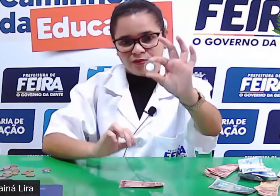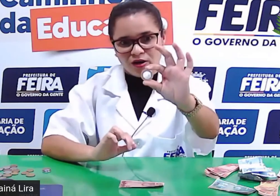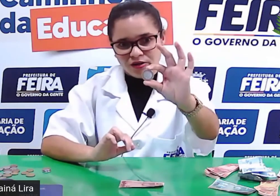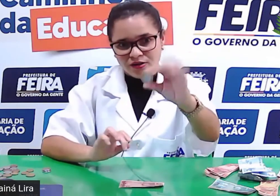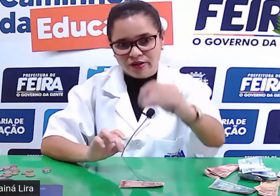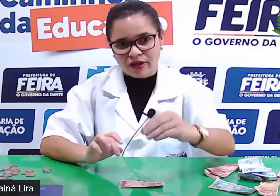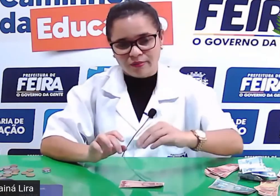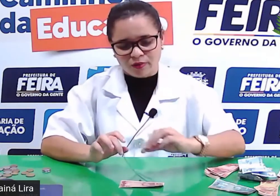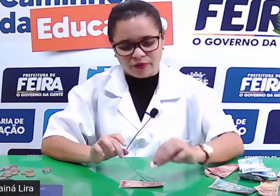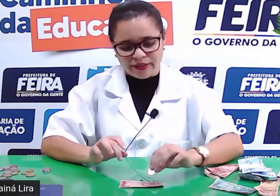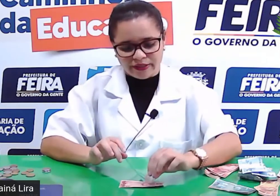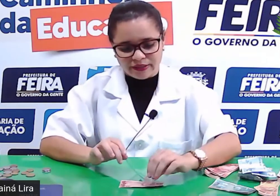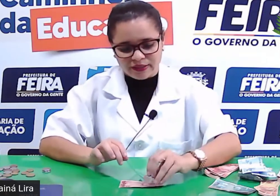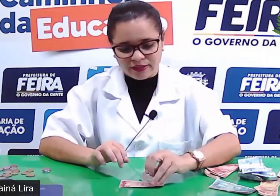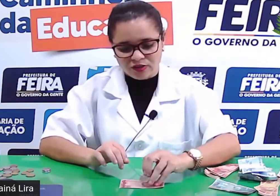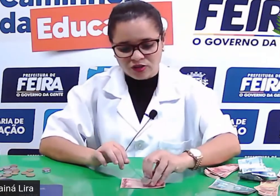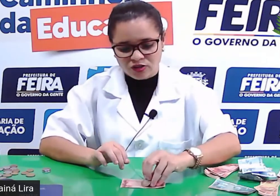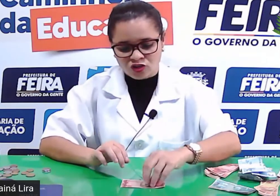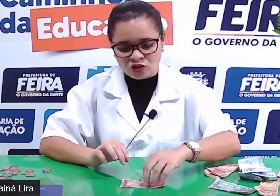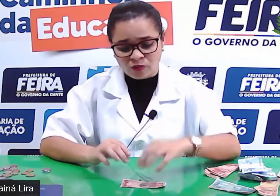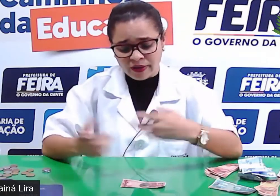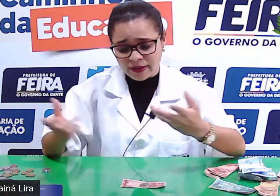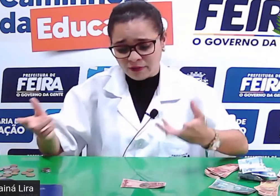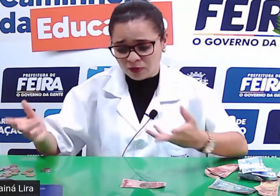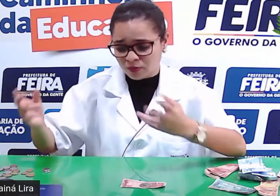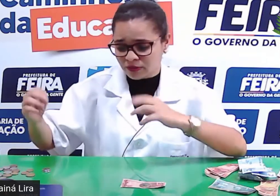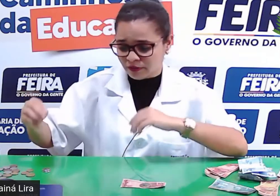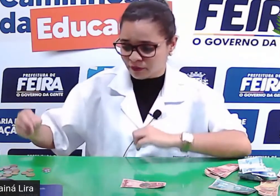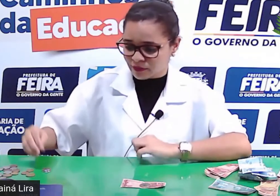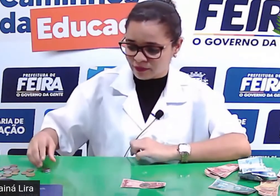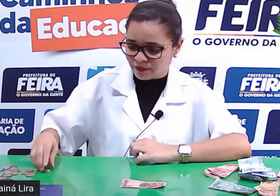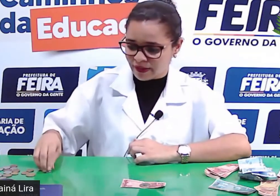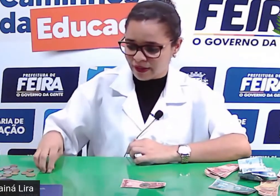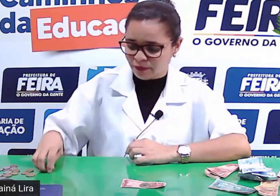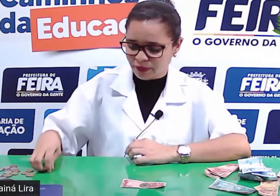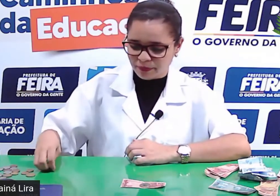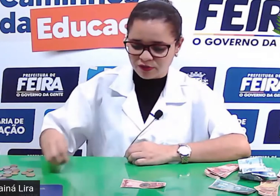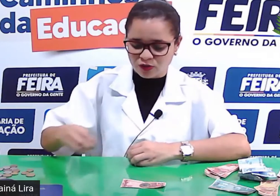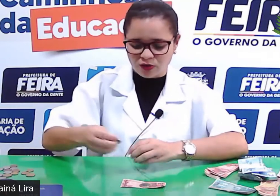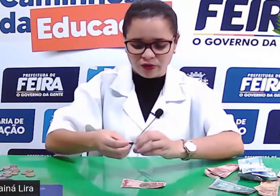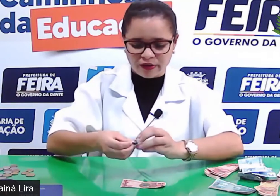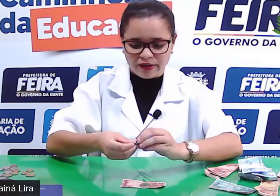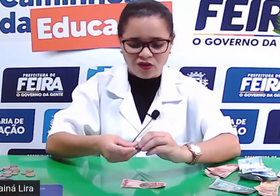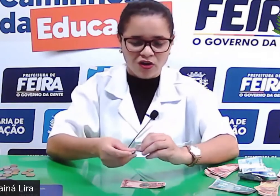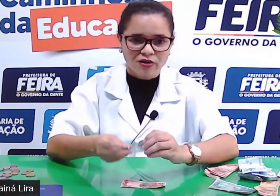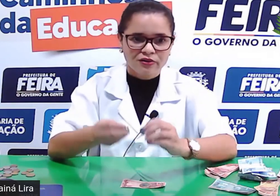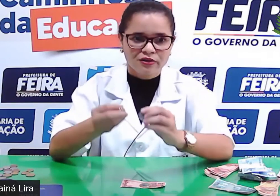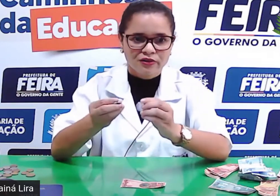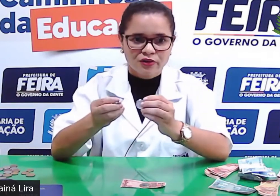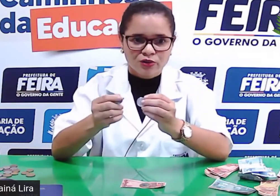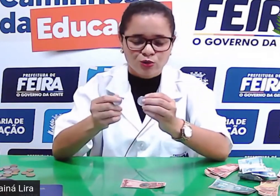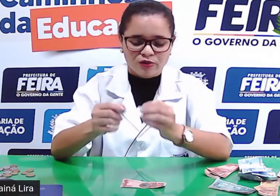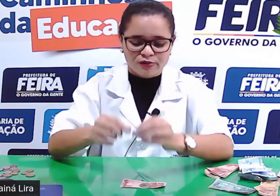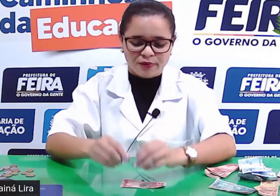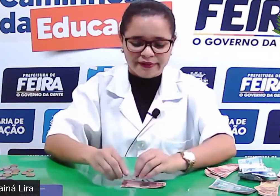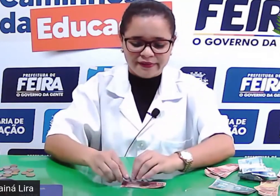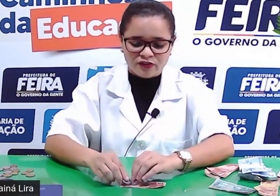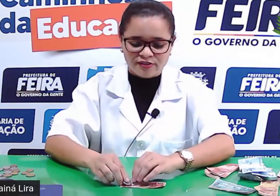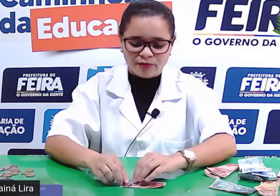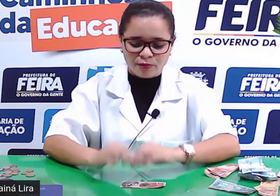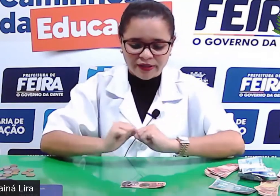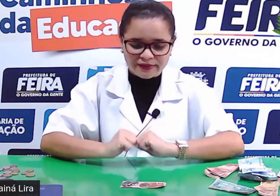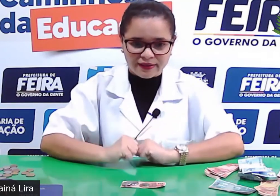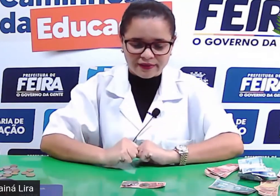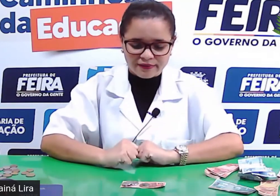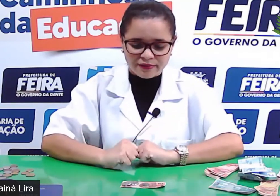Então, ó, a moeda aqui de 1 real e como está faltando 1 real, eu posso colocar, ó, duas moedas